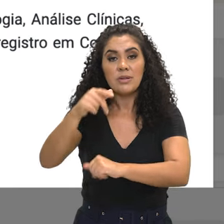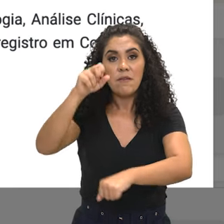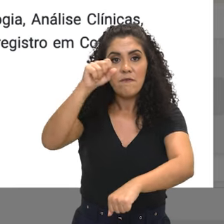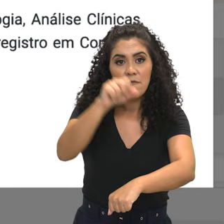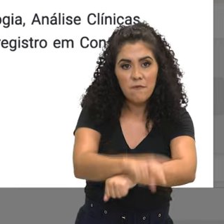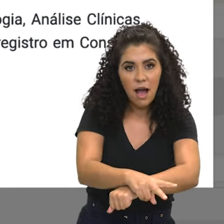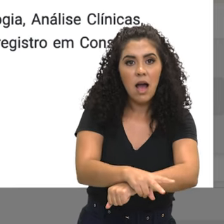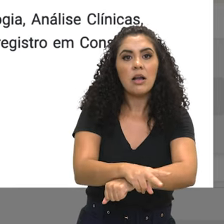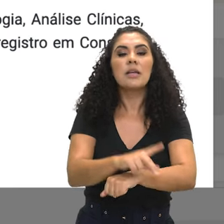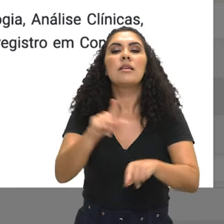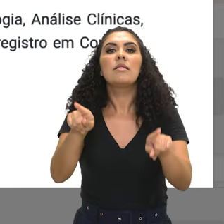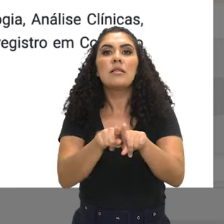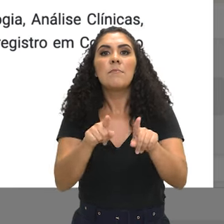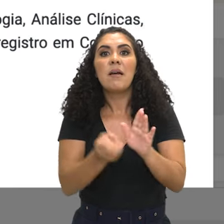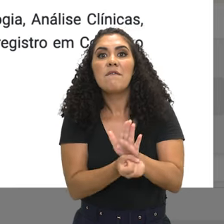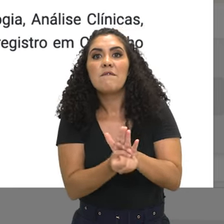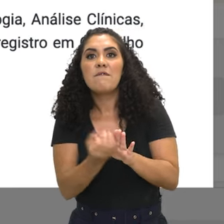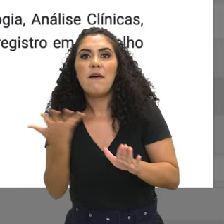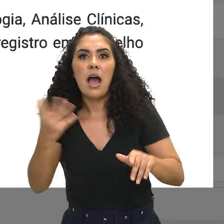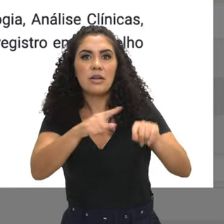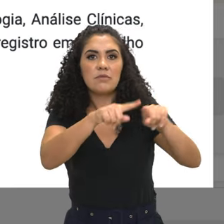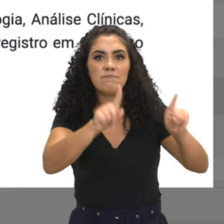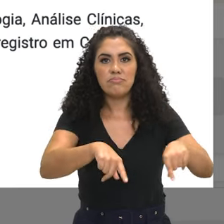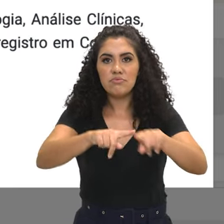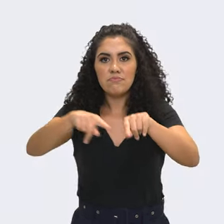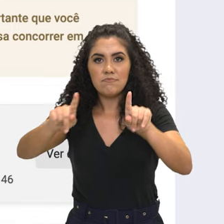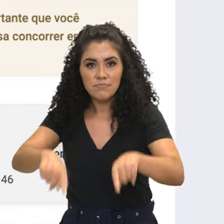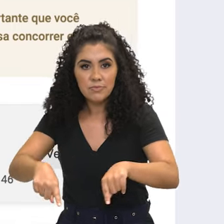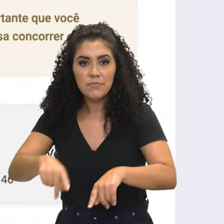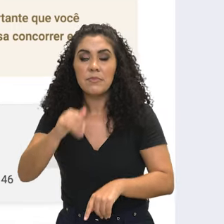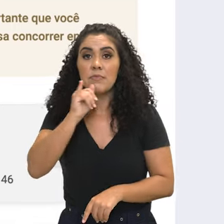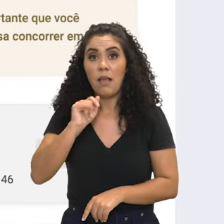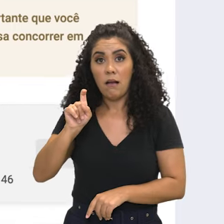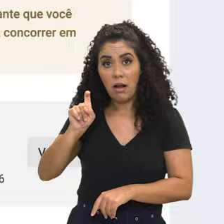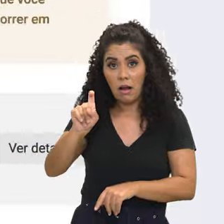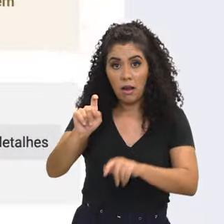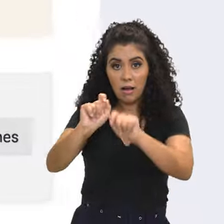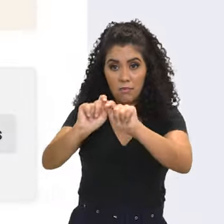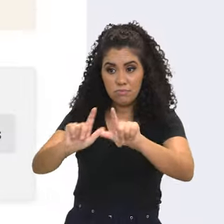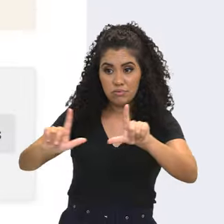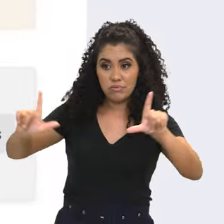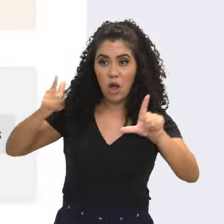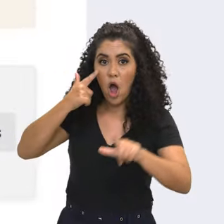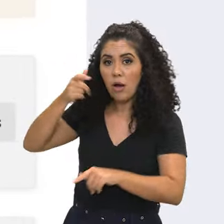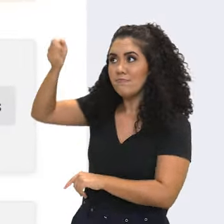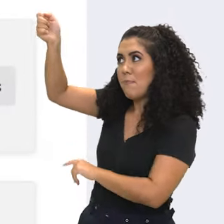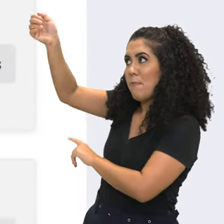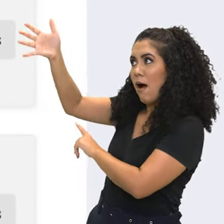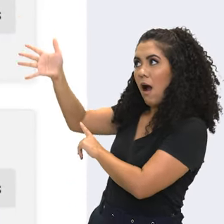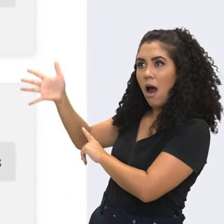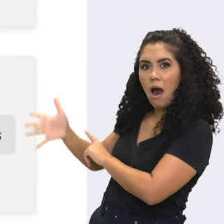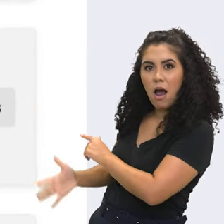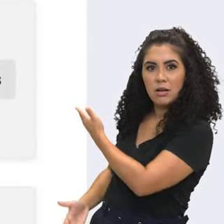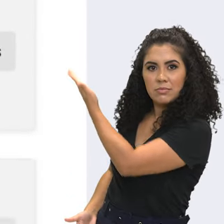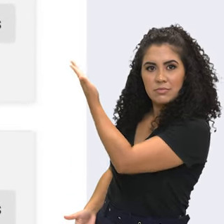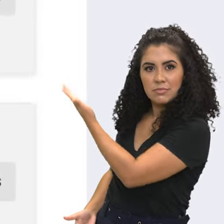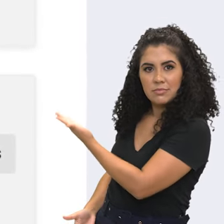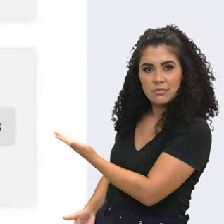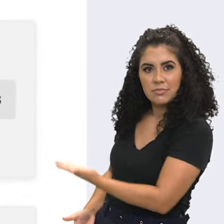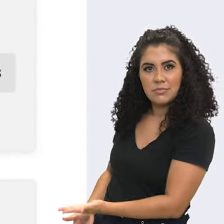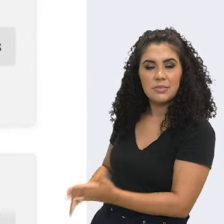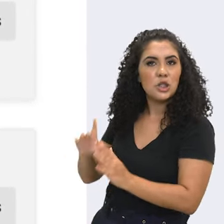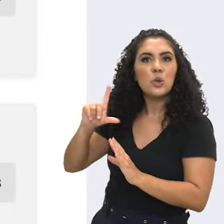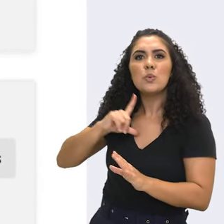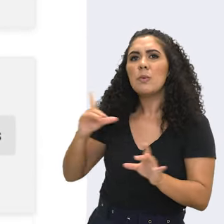vagas em disputa e uma quantidade de cargos expressiva. Uma vez que eu cliquei, vai aparecer todos os